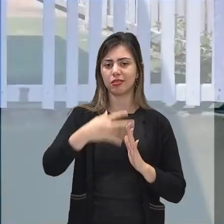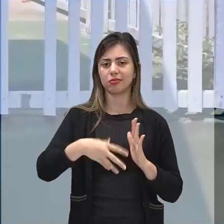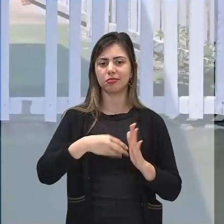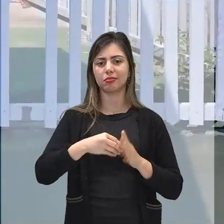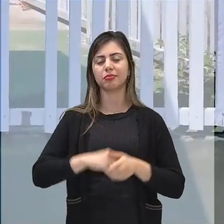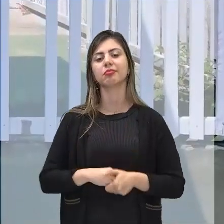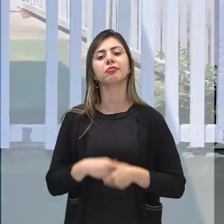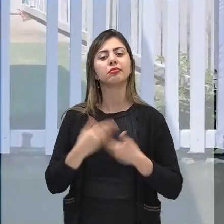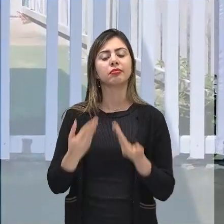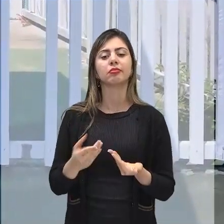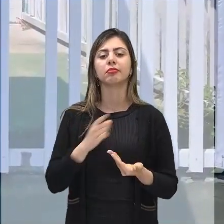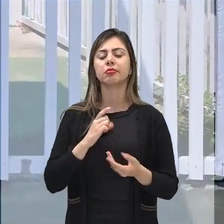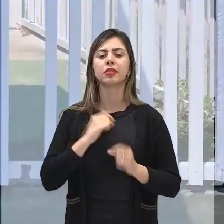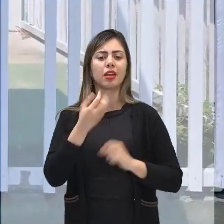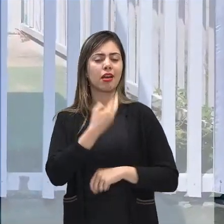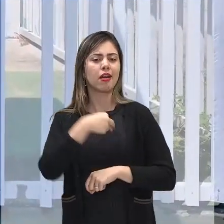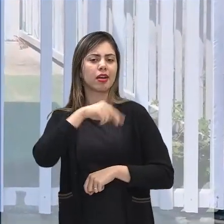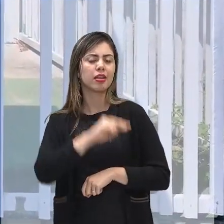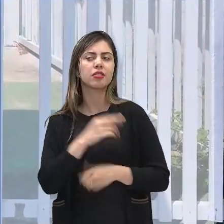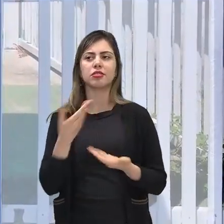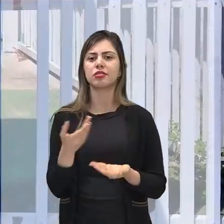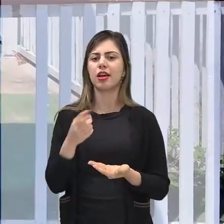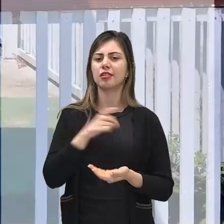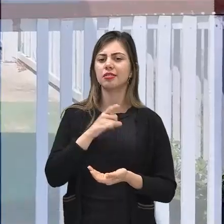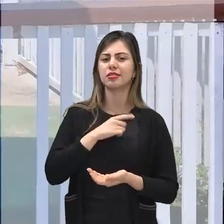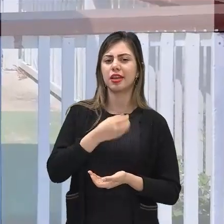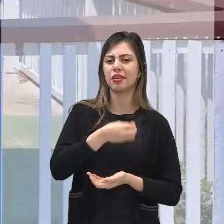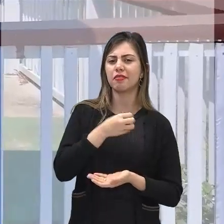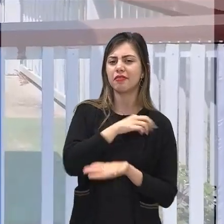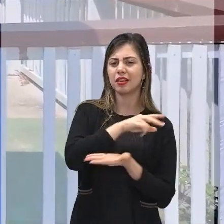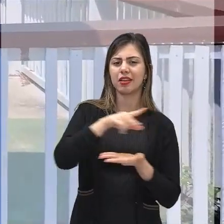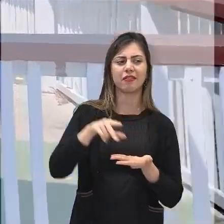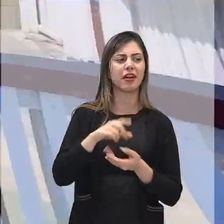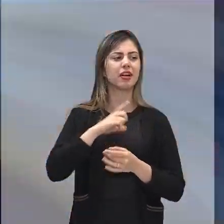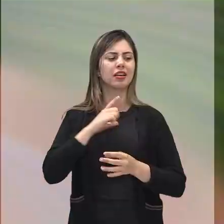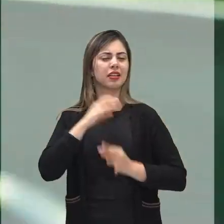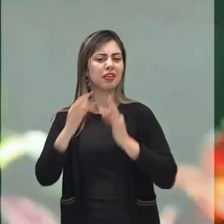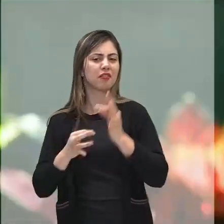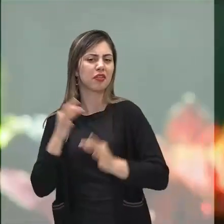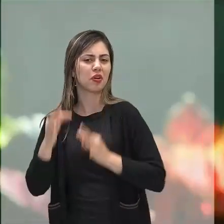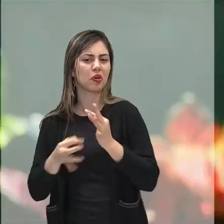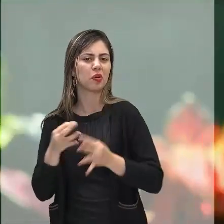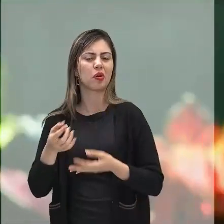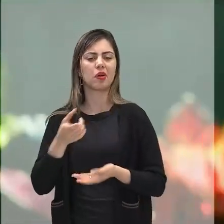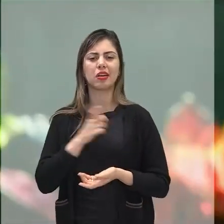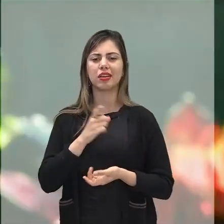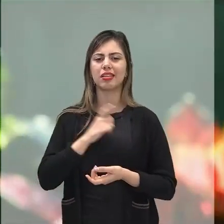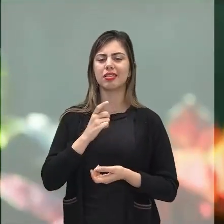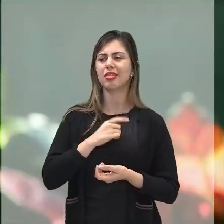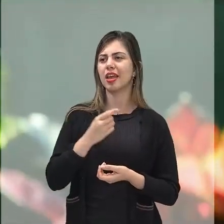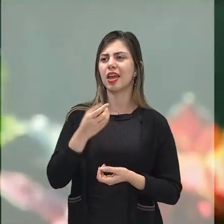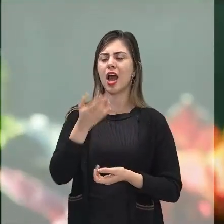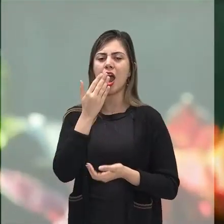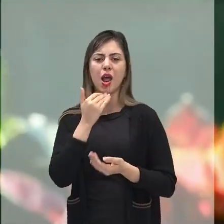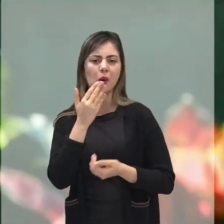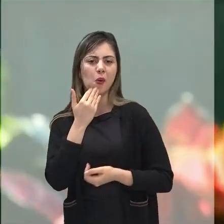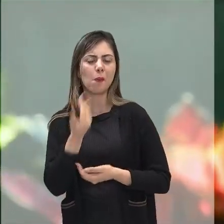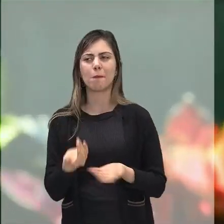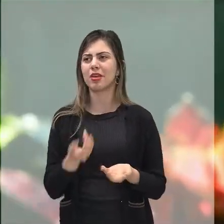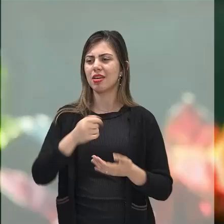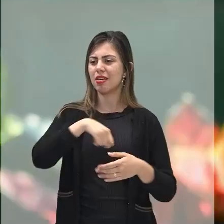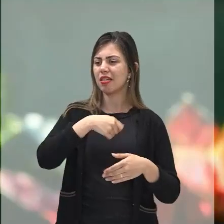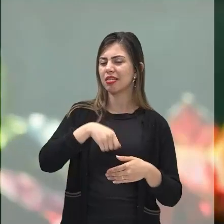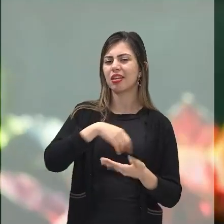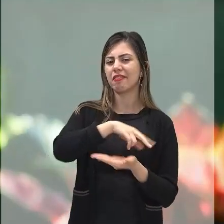Atrás da questão da religiosidade, do folclore, da história do Bumba Melboi, da história da gastronomia, da música e